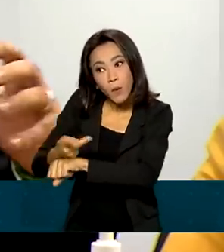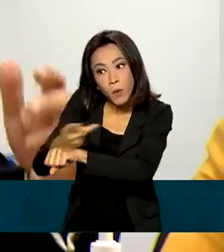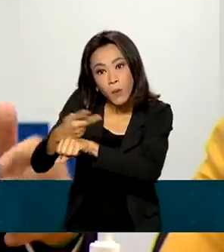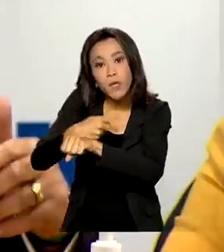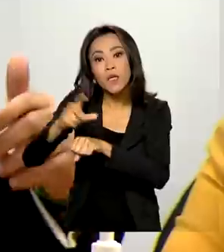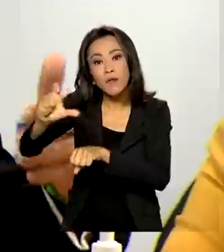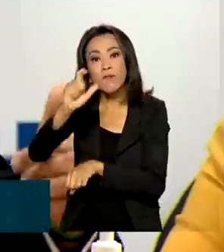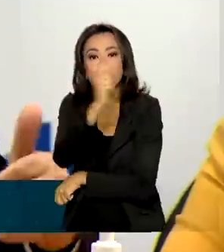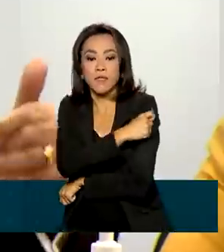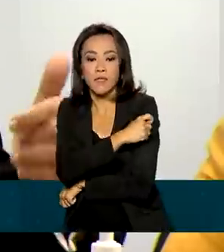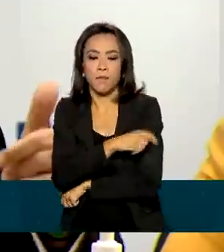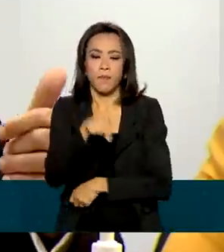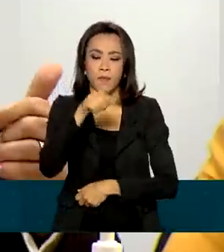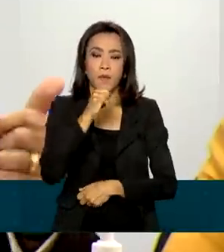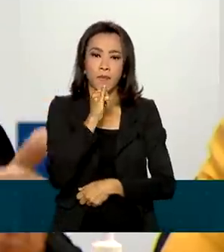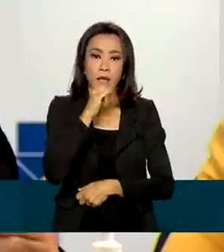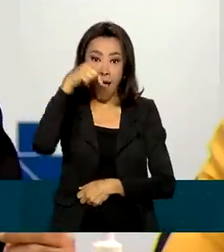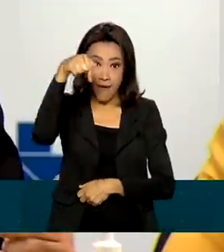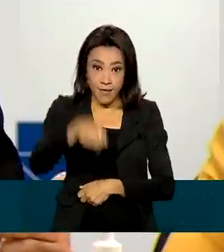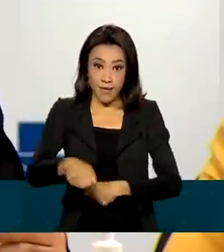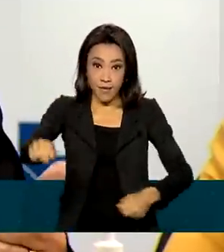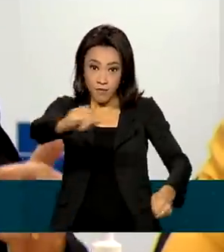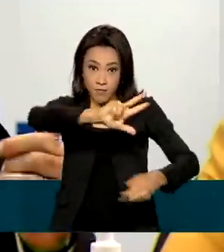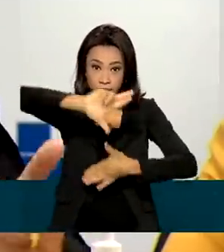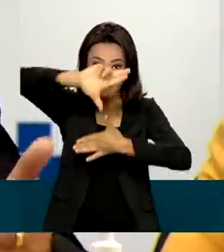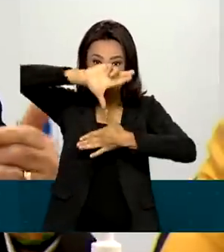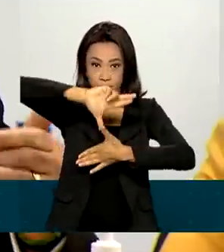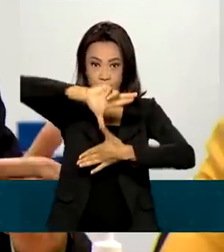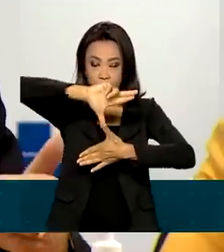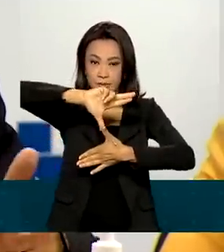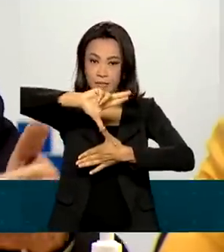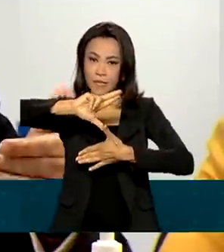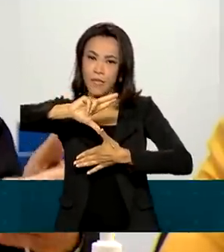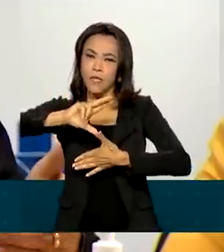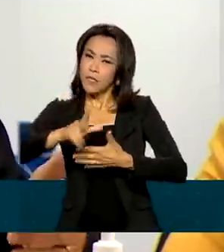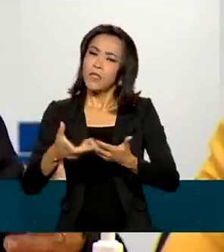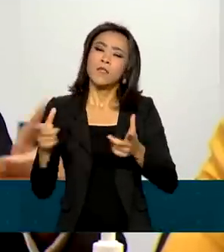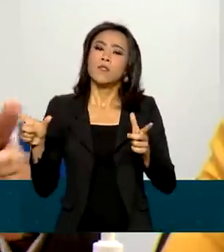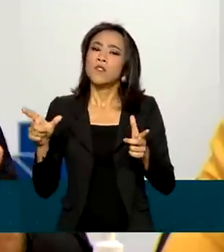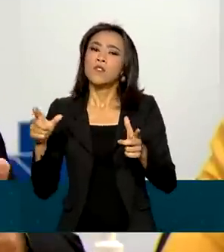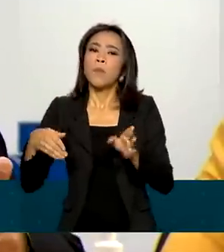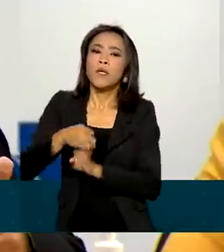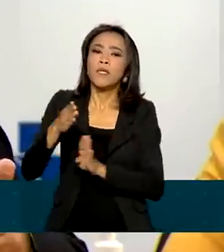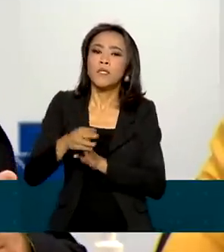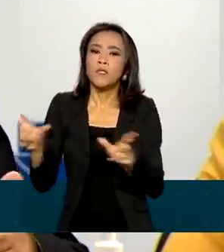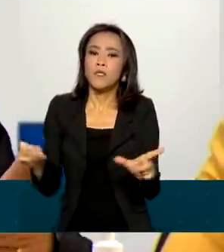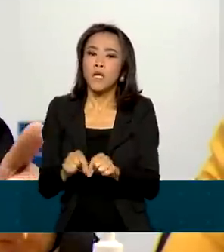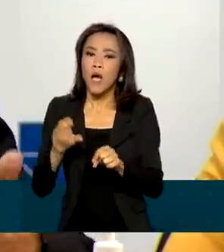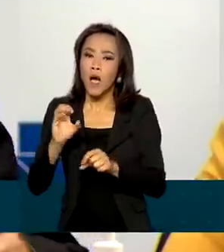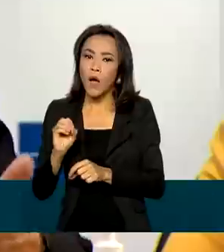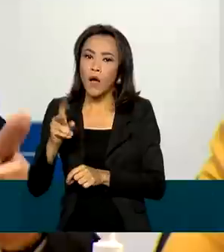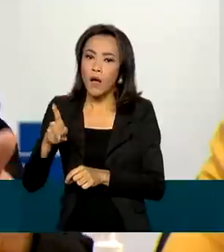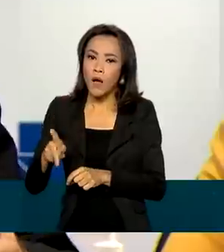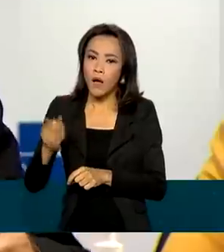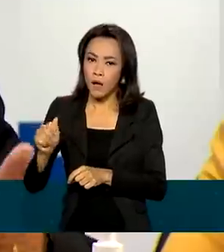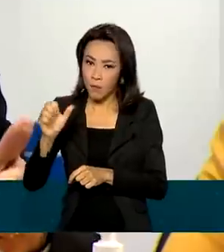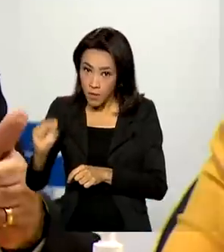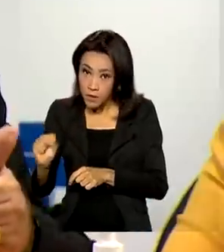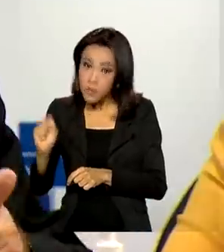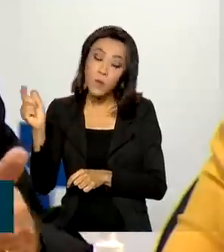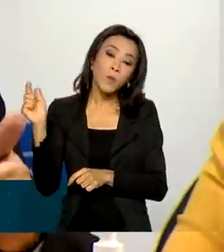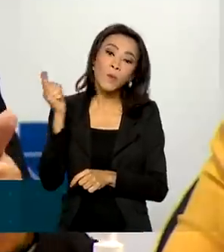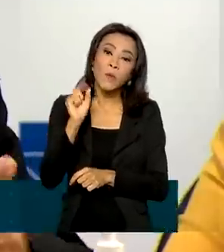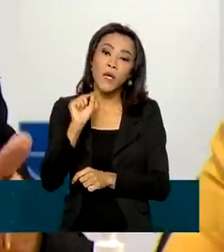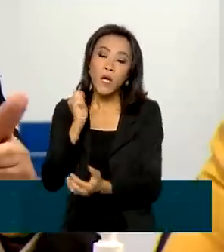aqui da América Latina, por intermédio da OPAS, tem uma tratativa com a Bavária Norte para adquirir